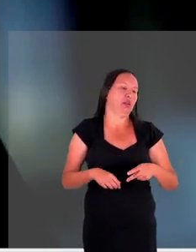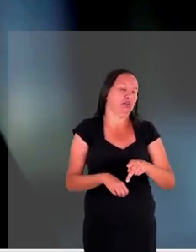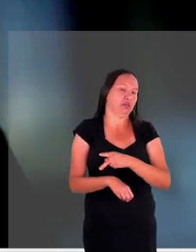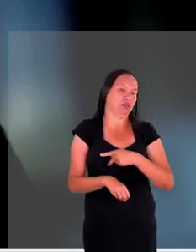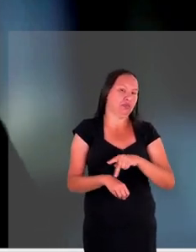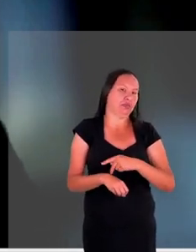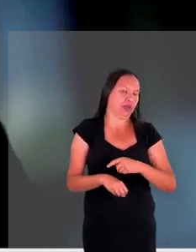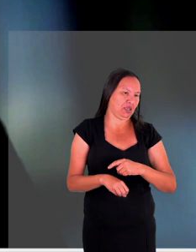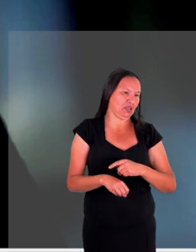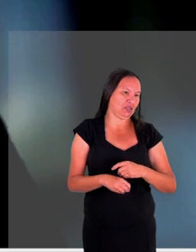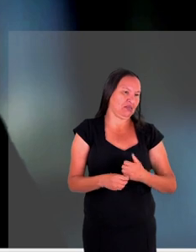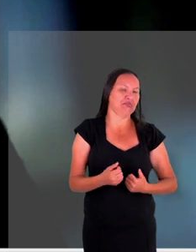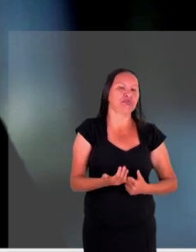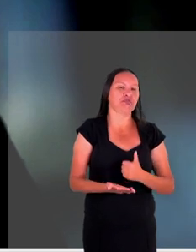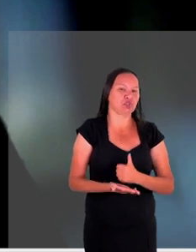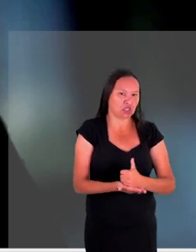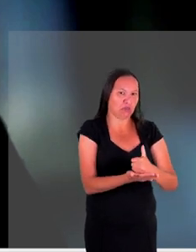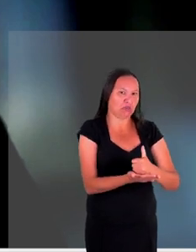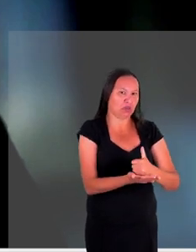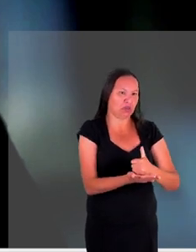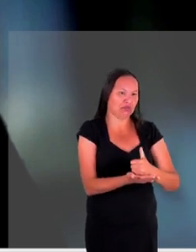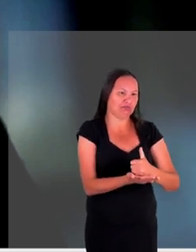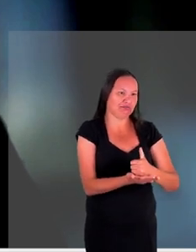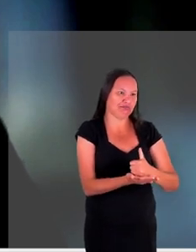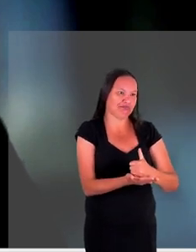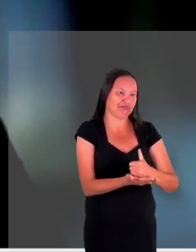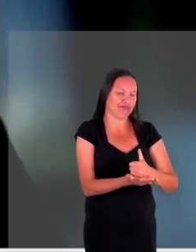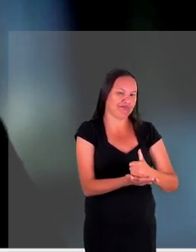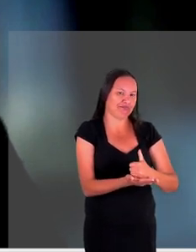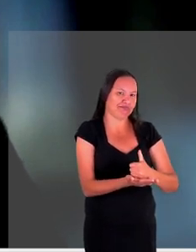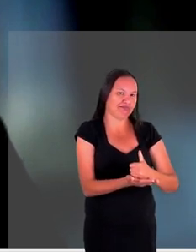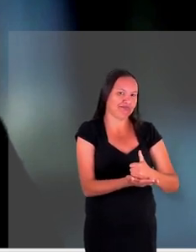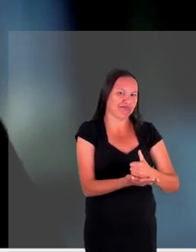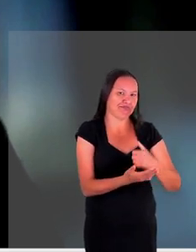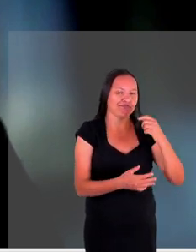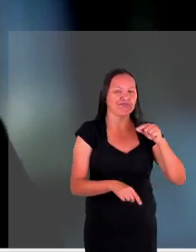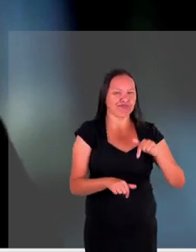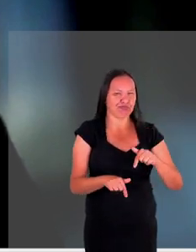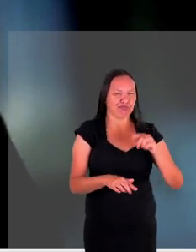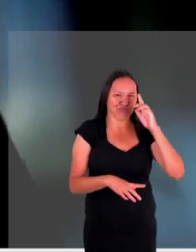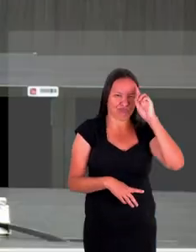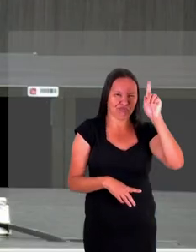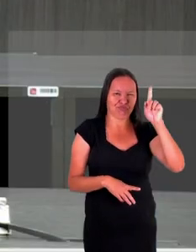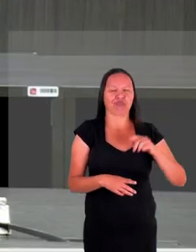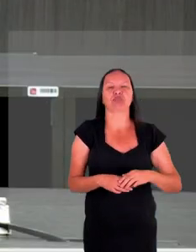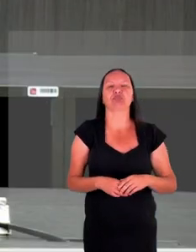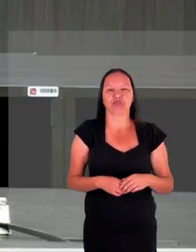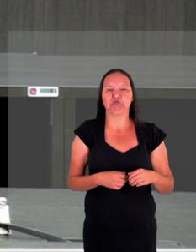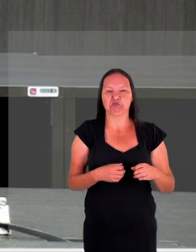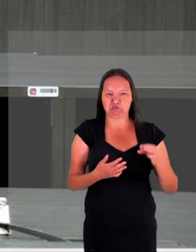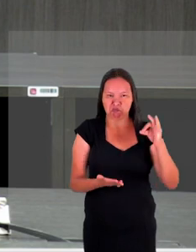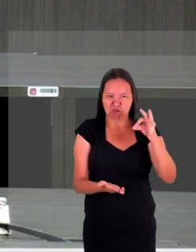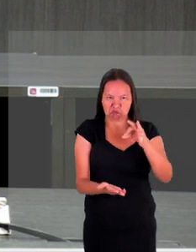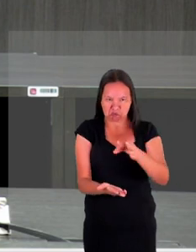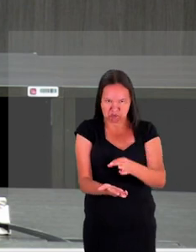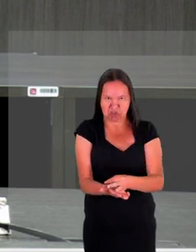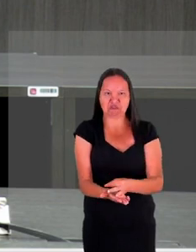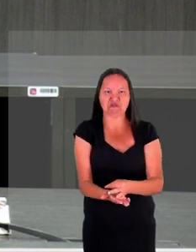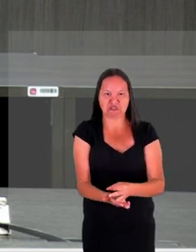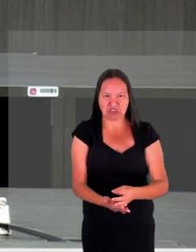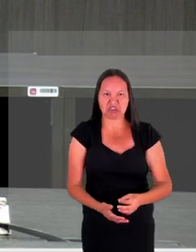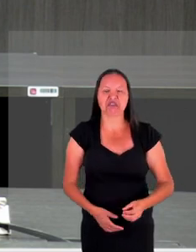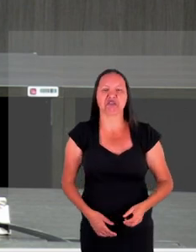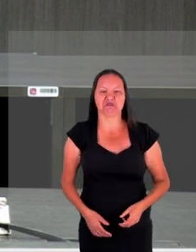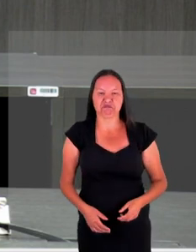acolhe meu último ponto de consideração perfeita a consideração é porque